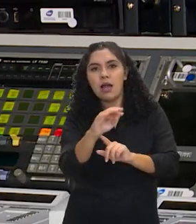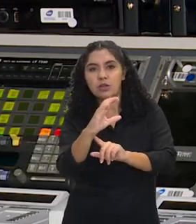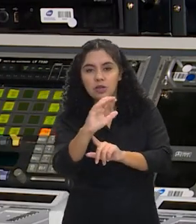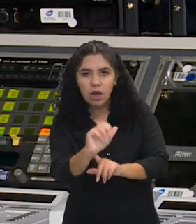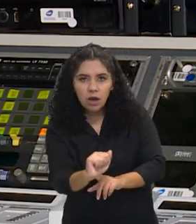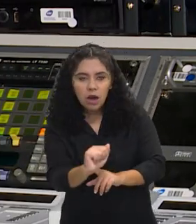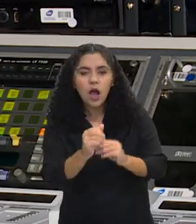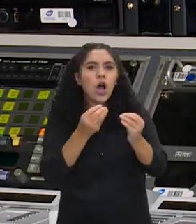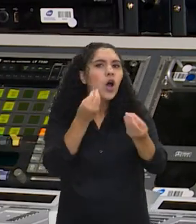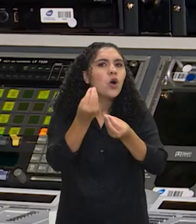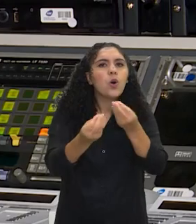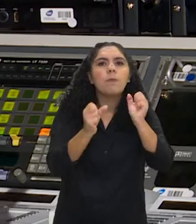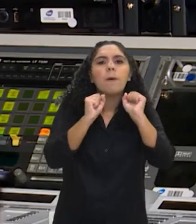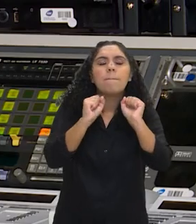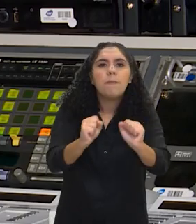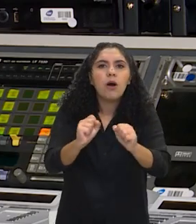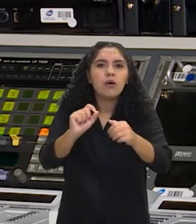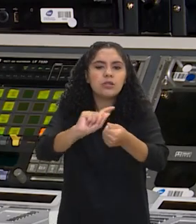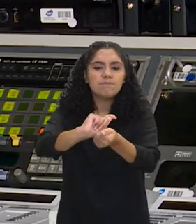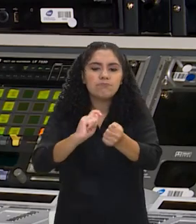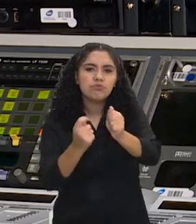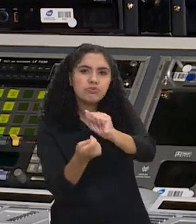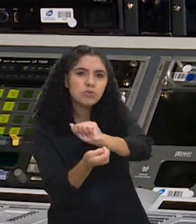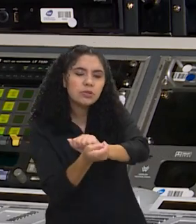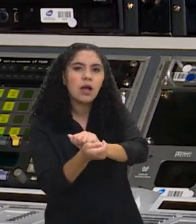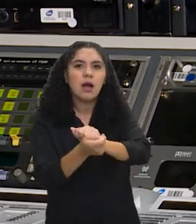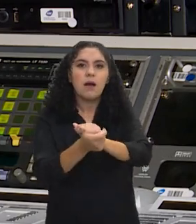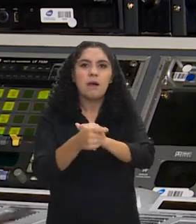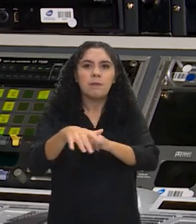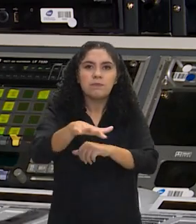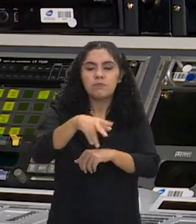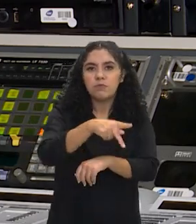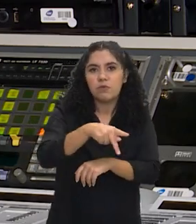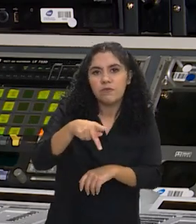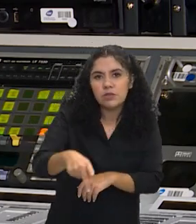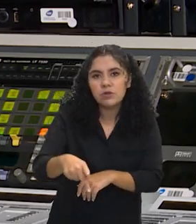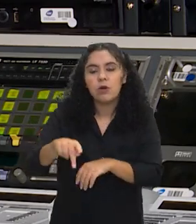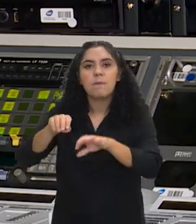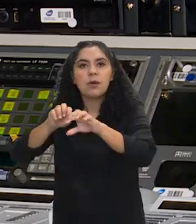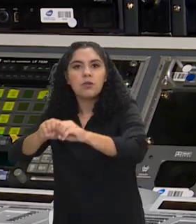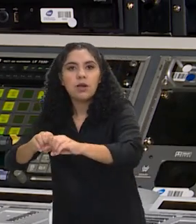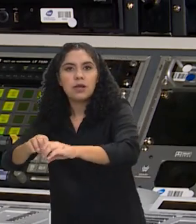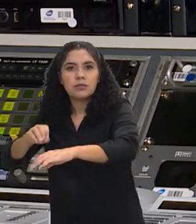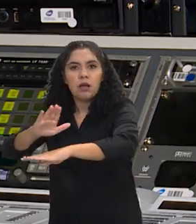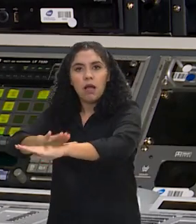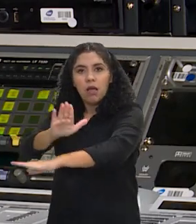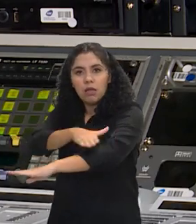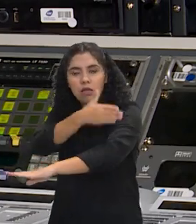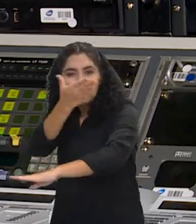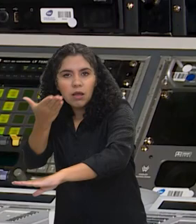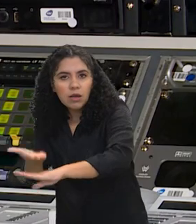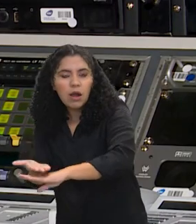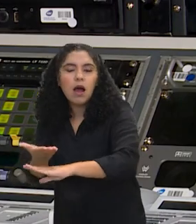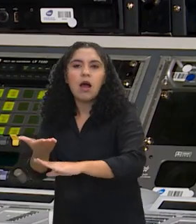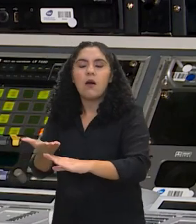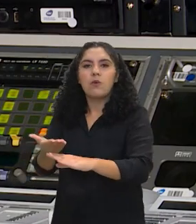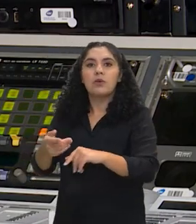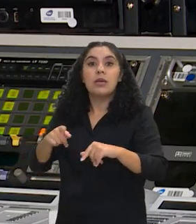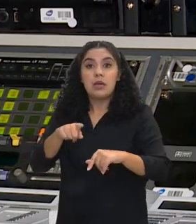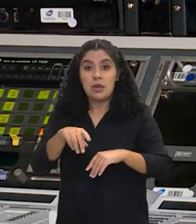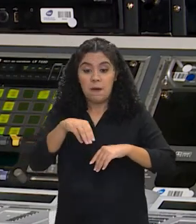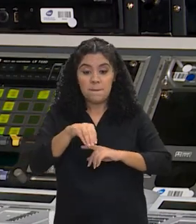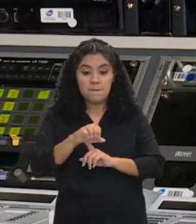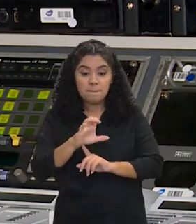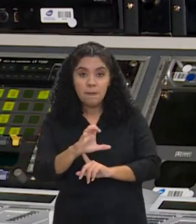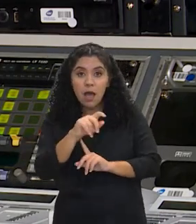como é que isso pode entrar no espaço de formação de professores, quais as diretrizes para a educação em tempo integral, que queira tocar nesse tema. E, ao